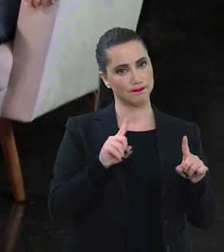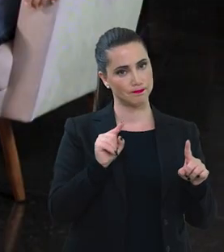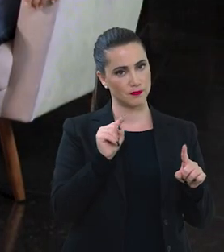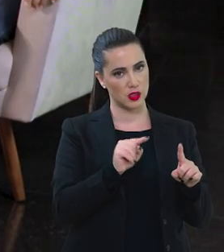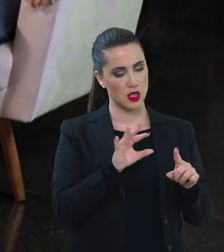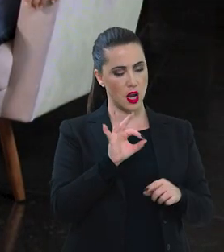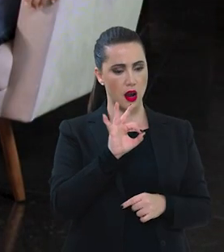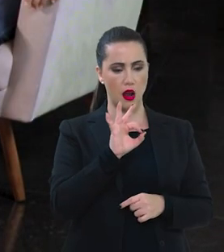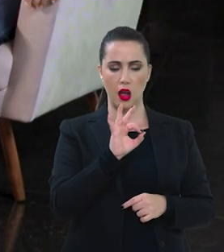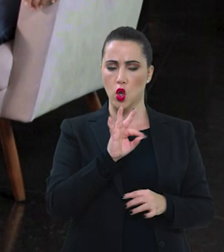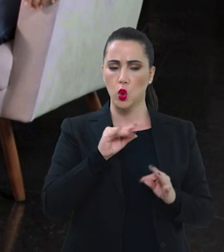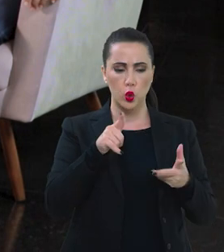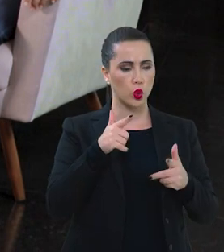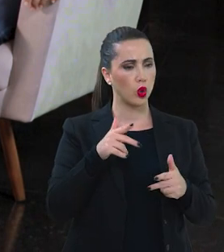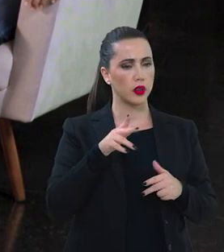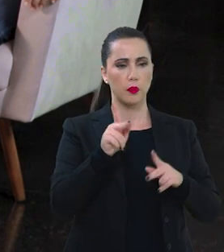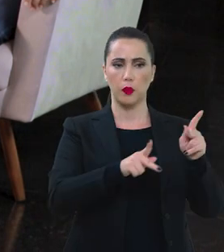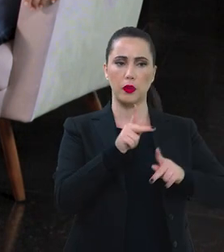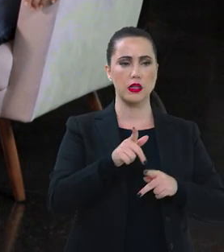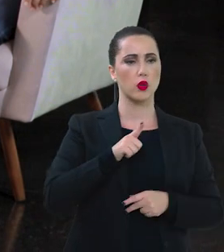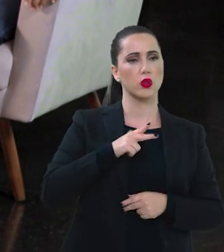mas armar toda a população.